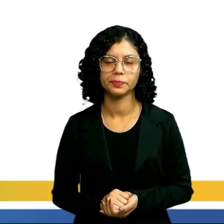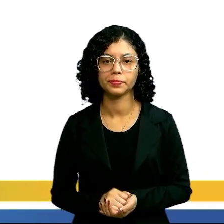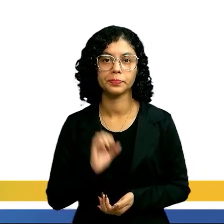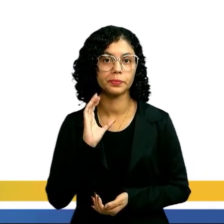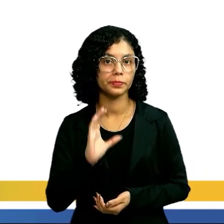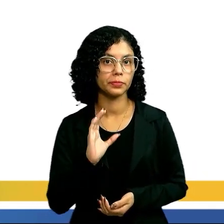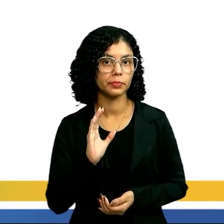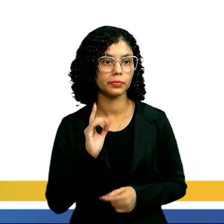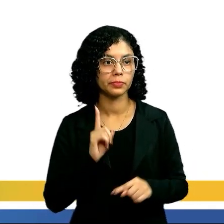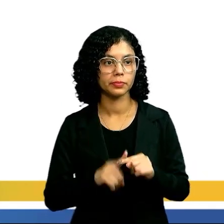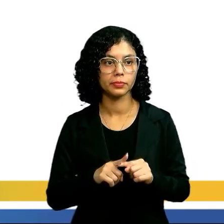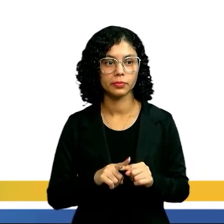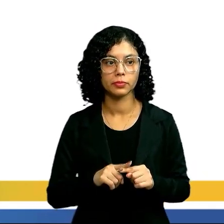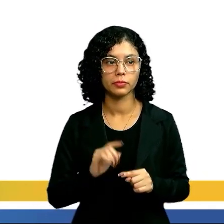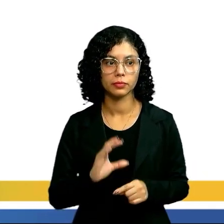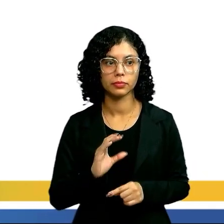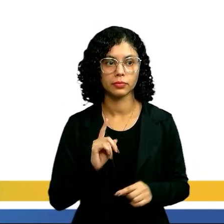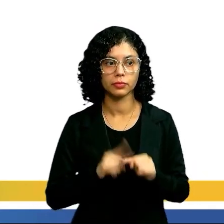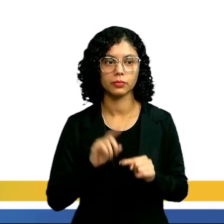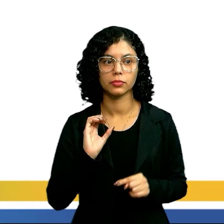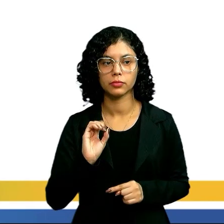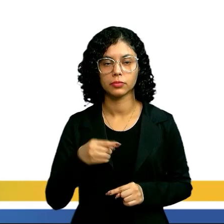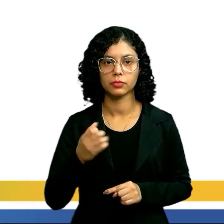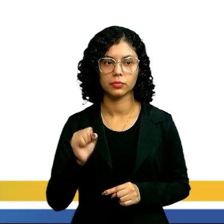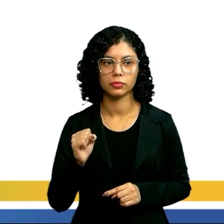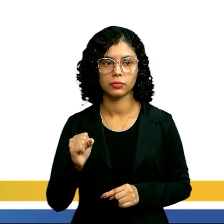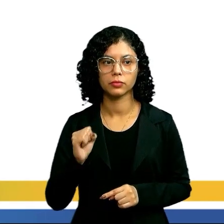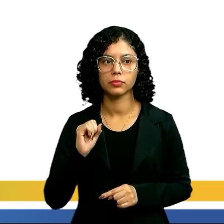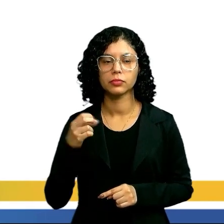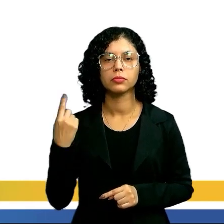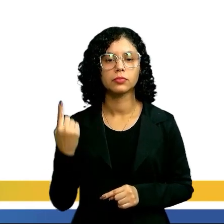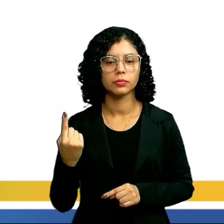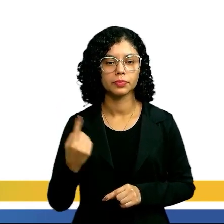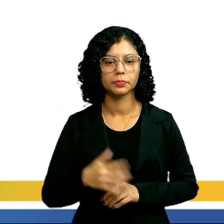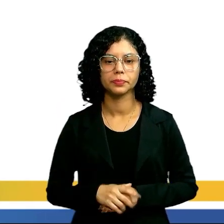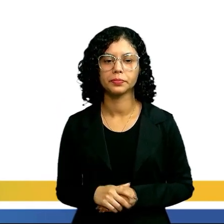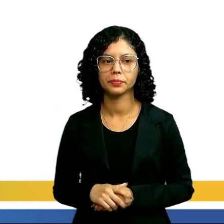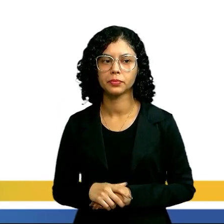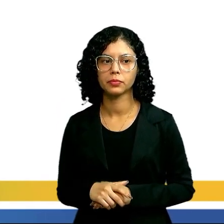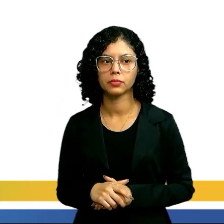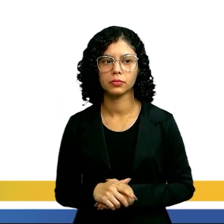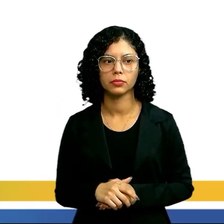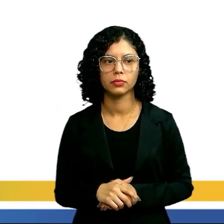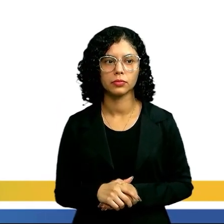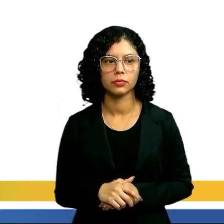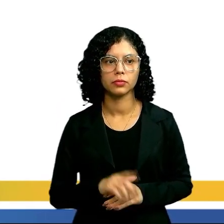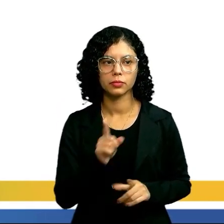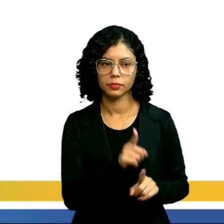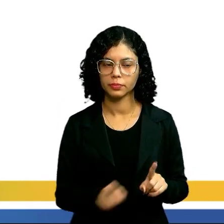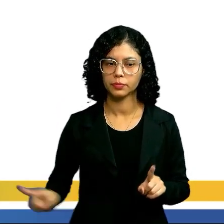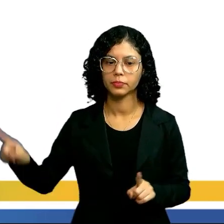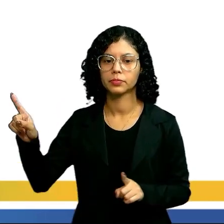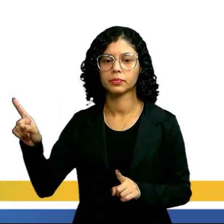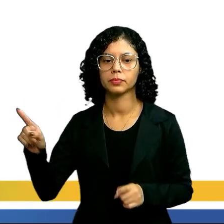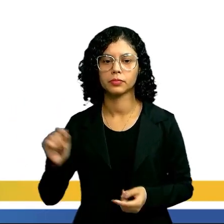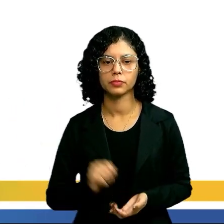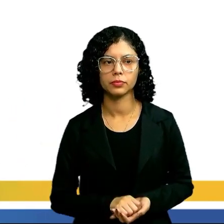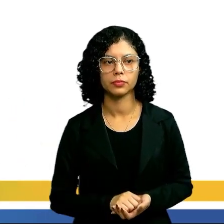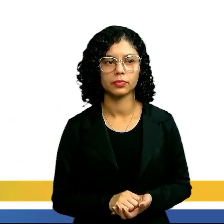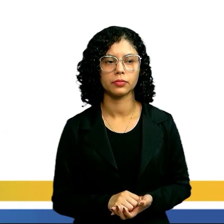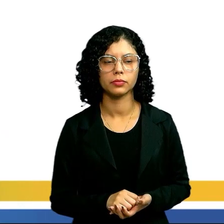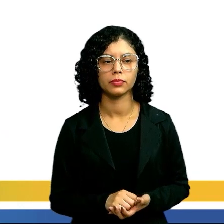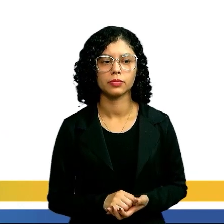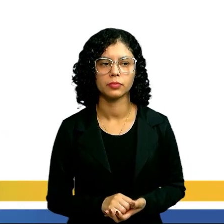C é igual... Desculpa. C mais 0,8 igual a 1. Vamos colocar esse 0,8